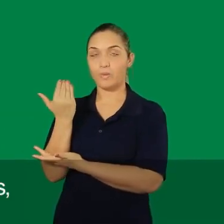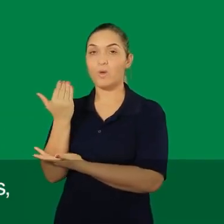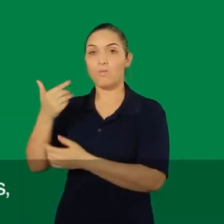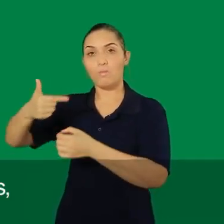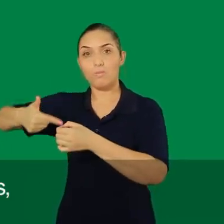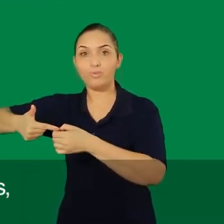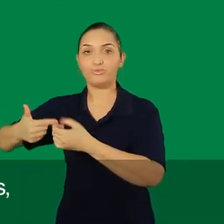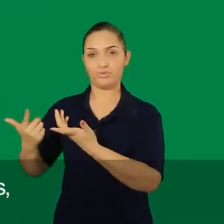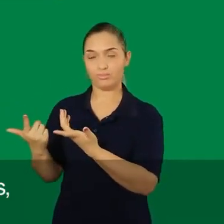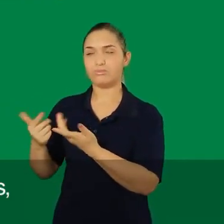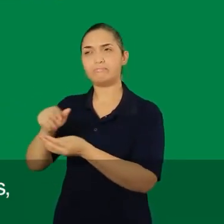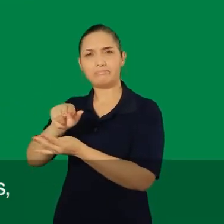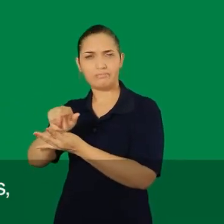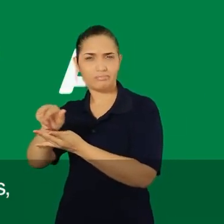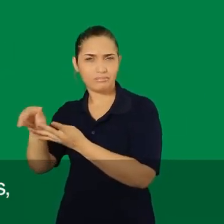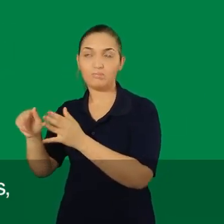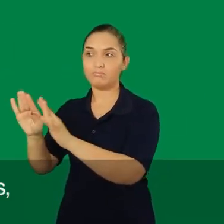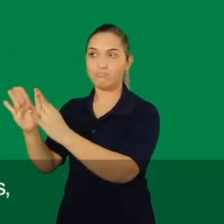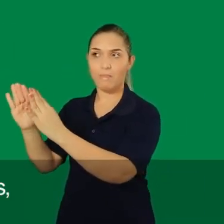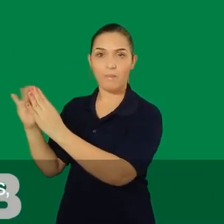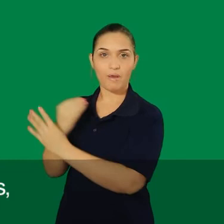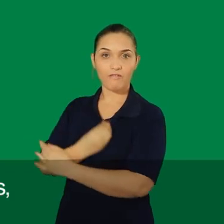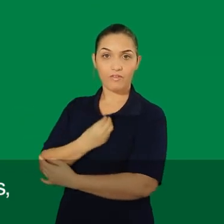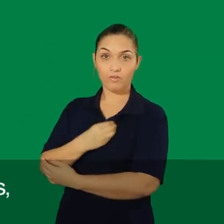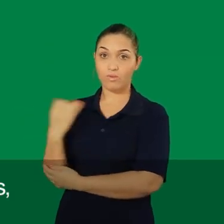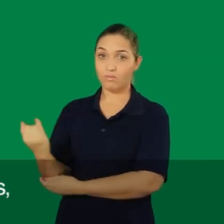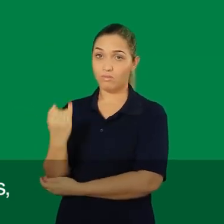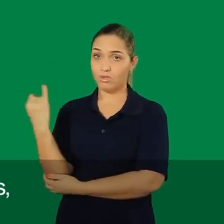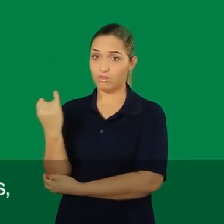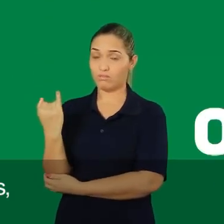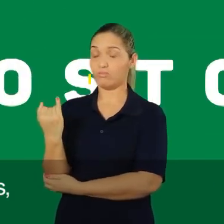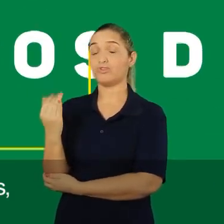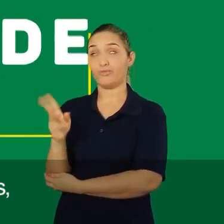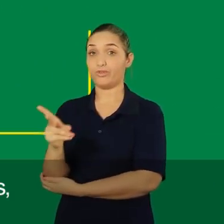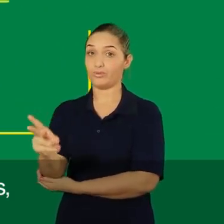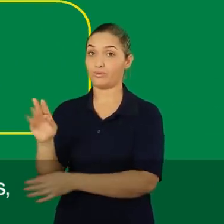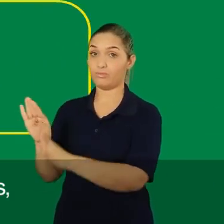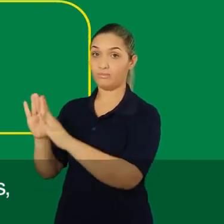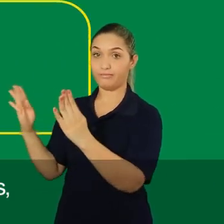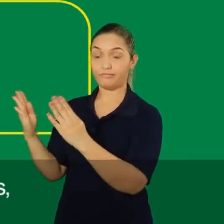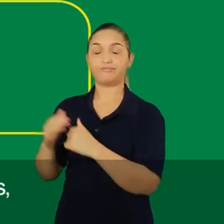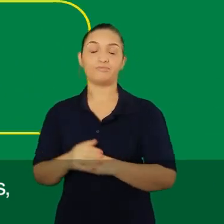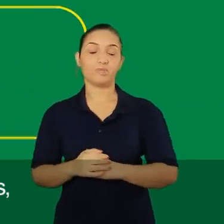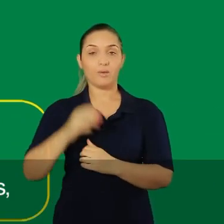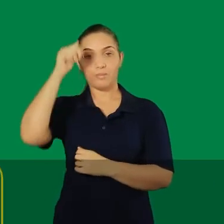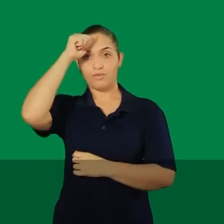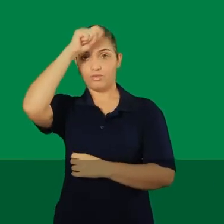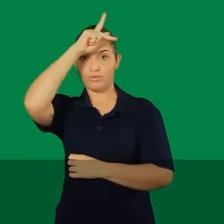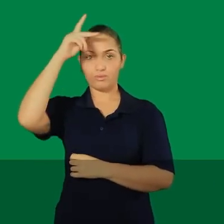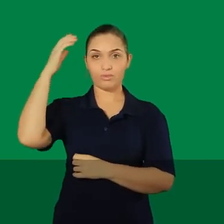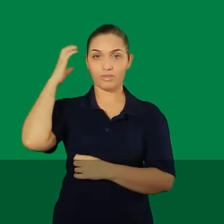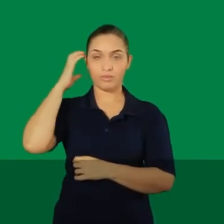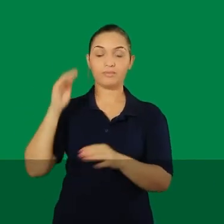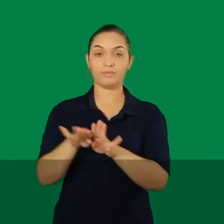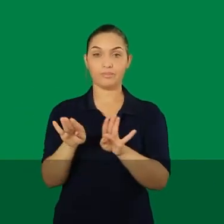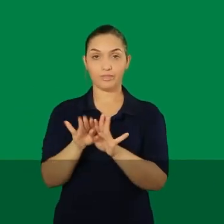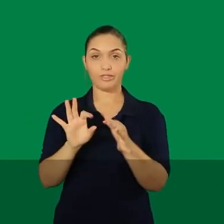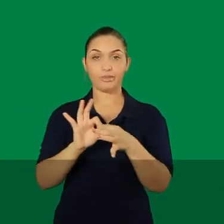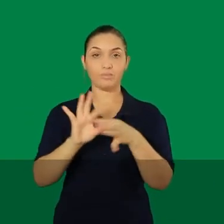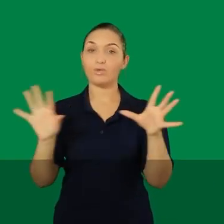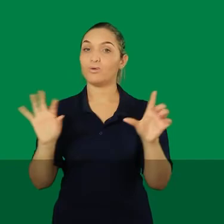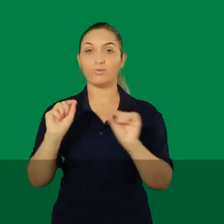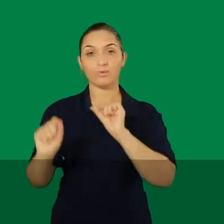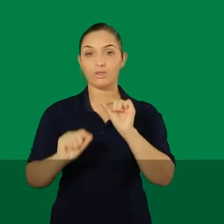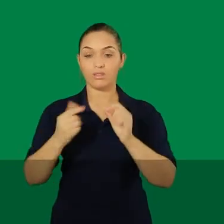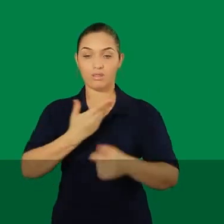abril. Somente mercados e supermercados, farmácias, bancos, postos de combustíveis, entre outros serviços